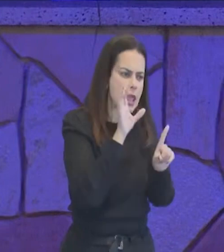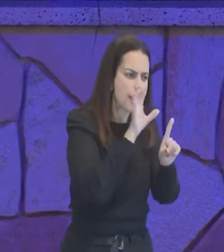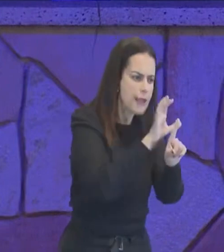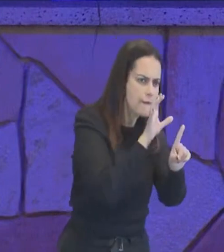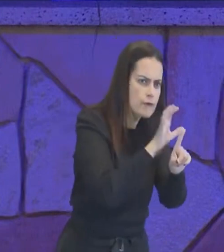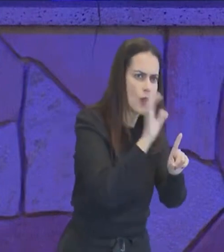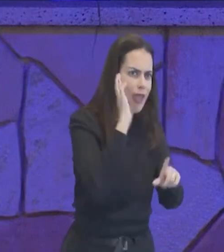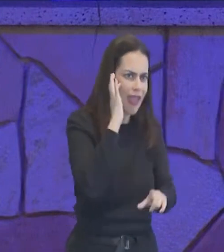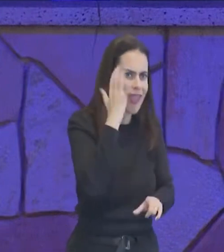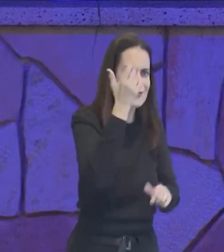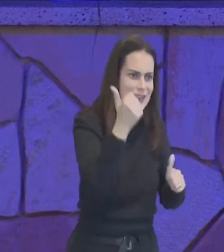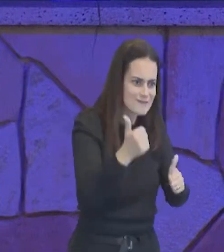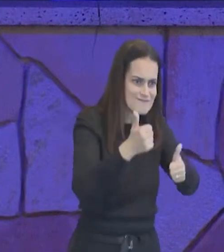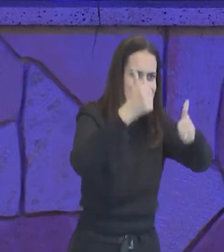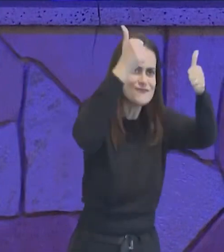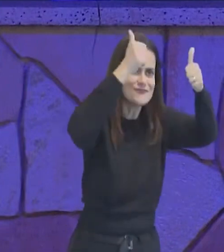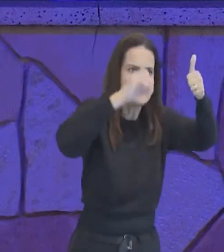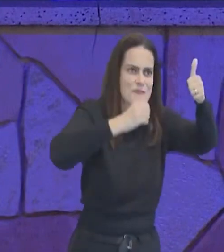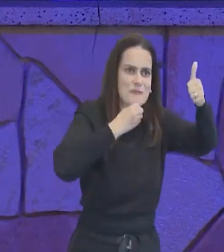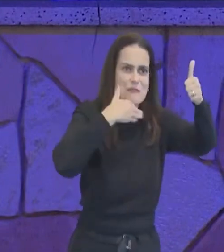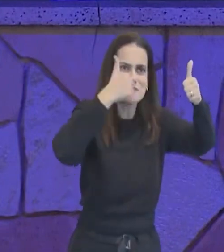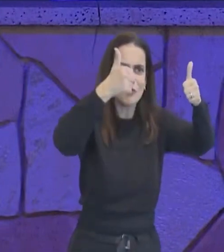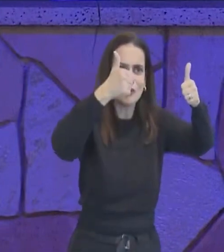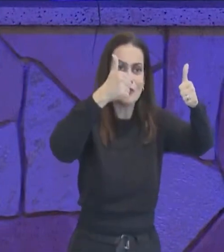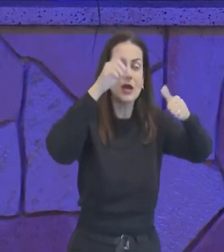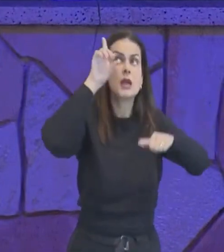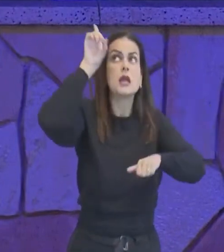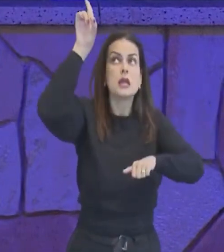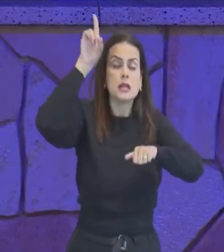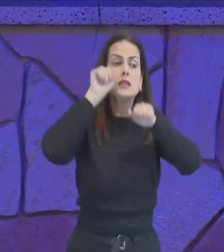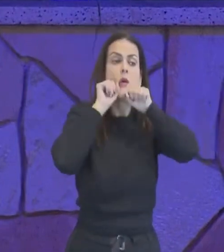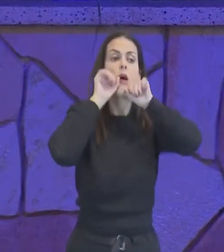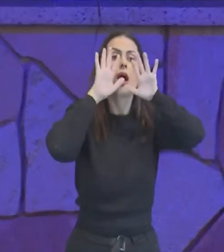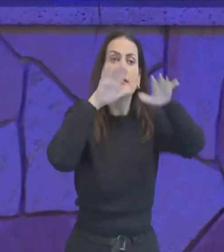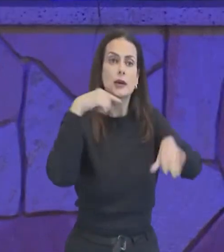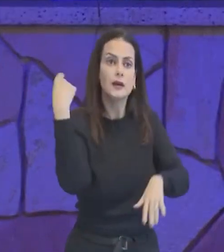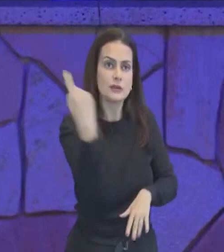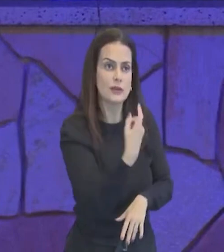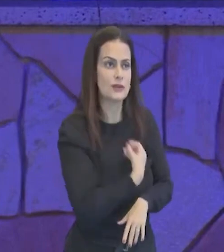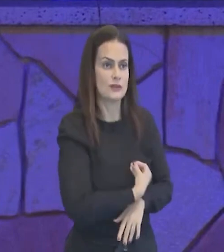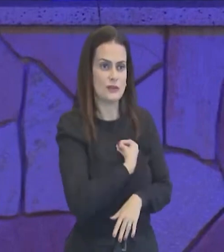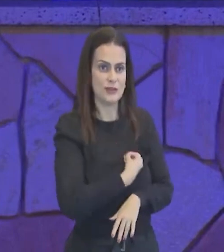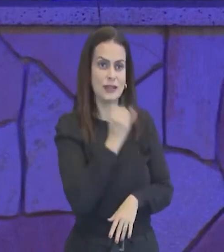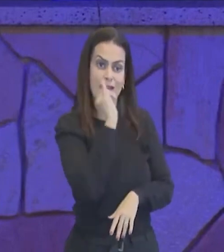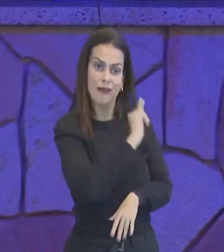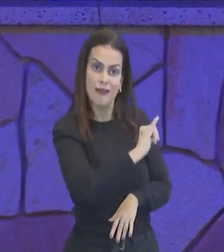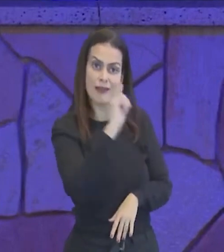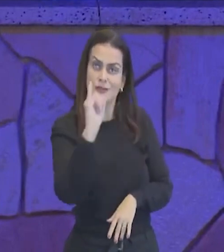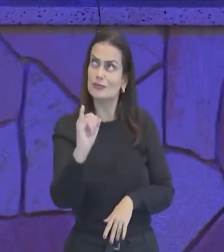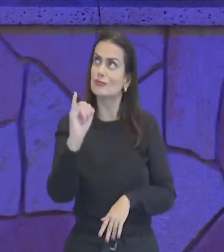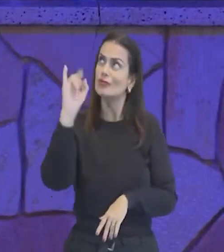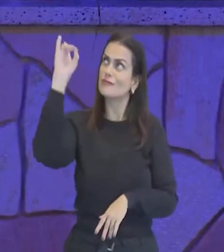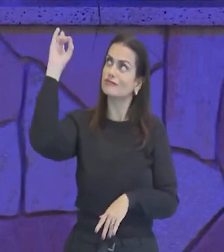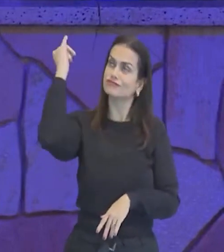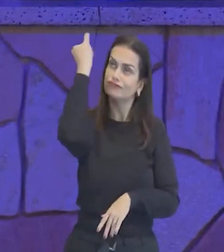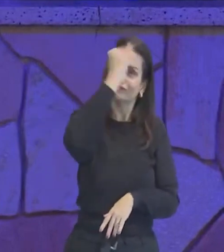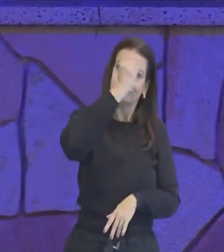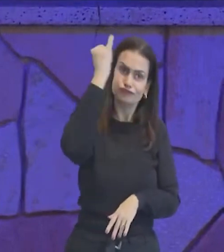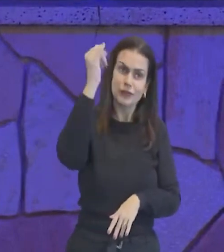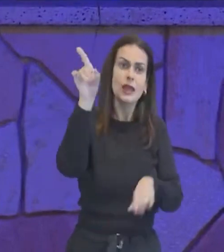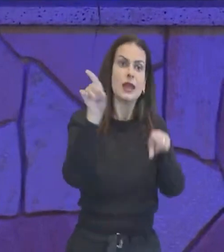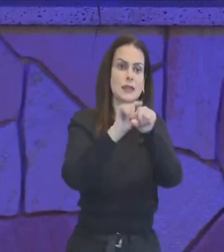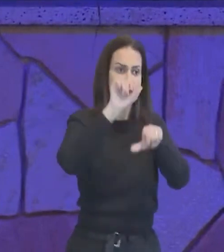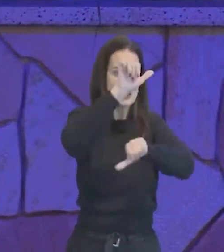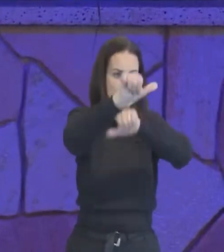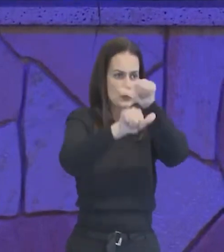resultados positivos, benéficos, que Deus assim, nos abençoe, que Deus nos instrua, e que Deus também, nos torne,